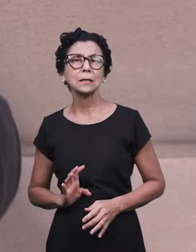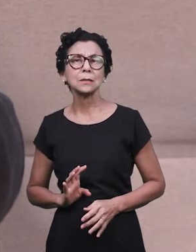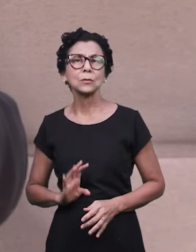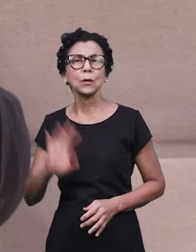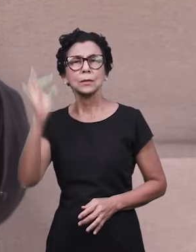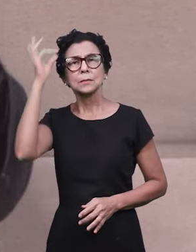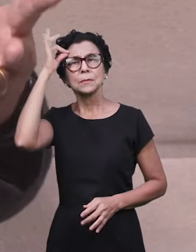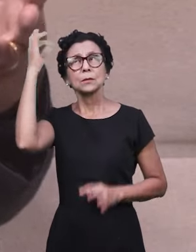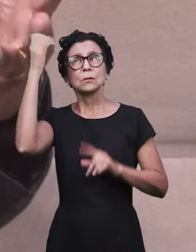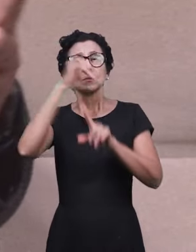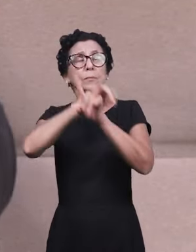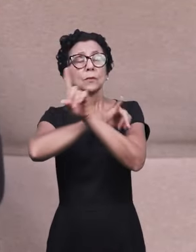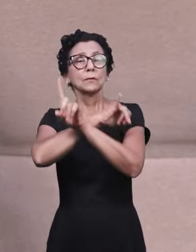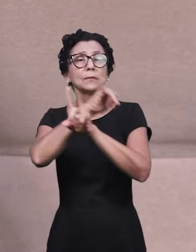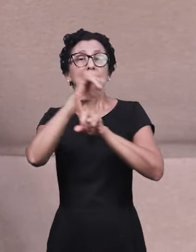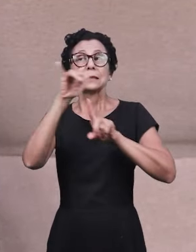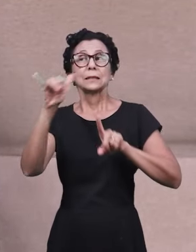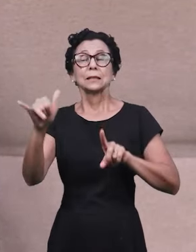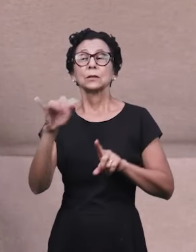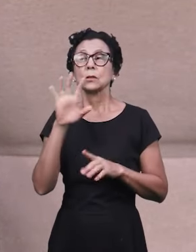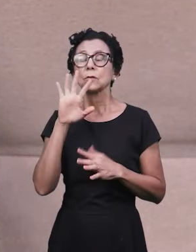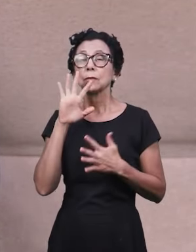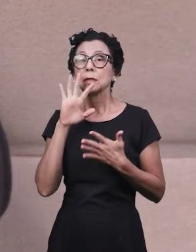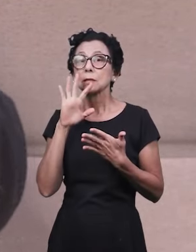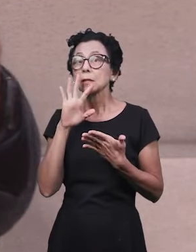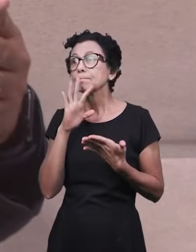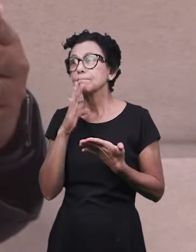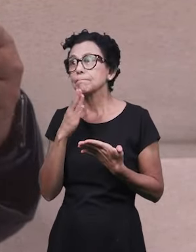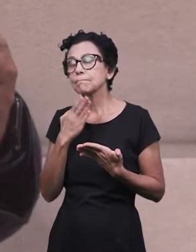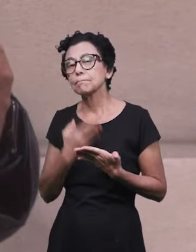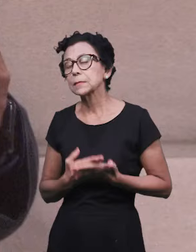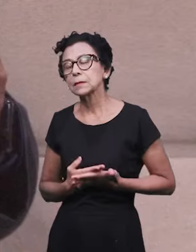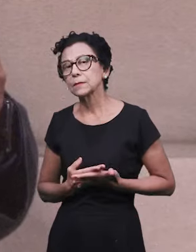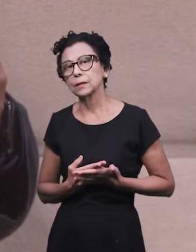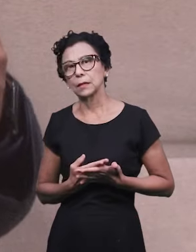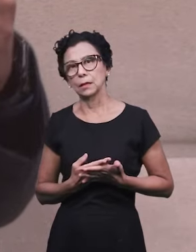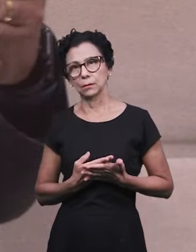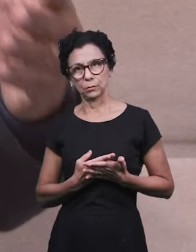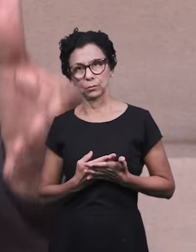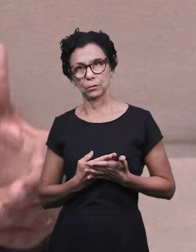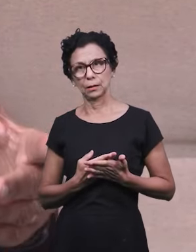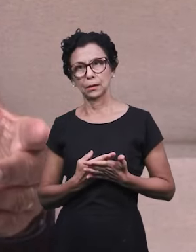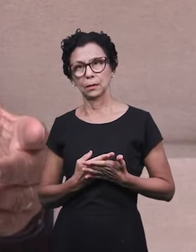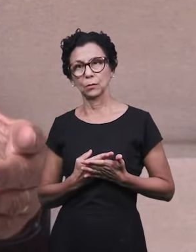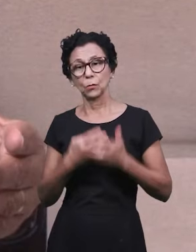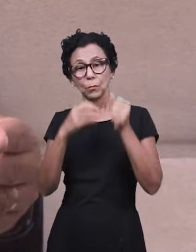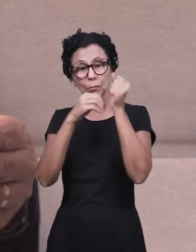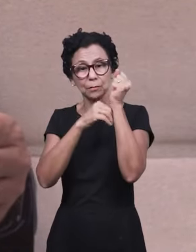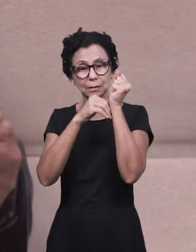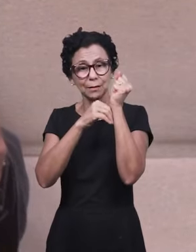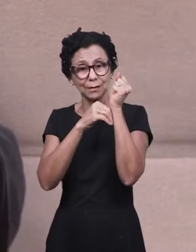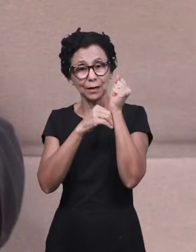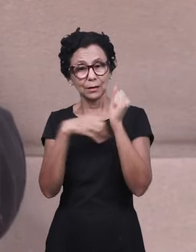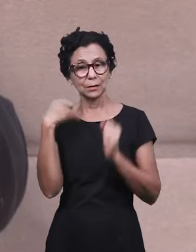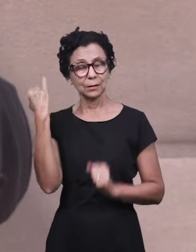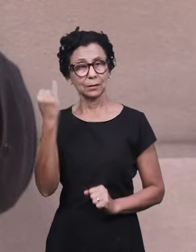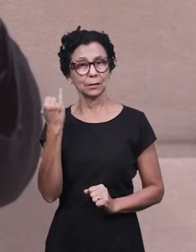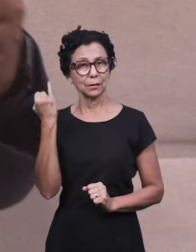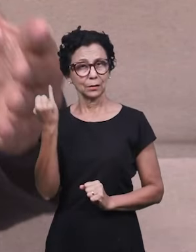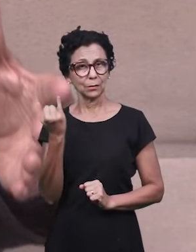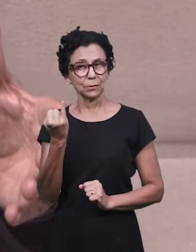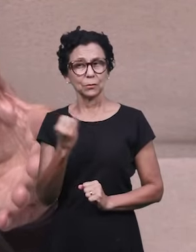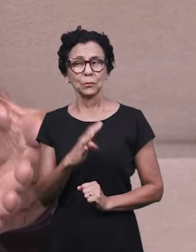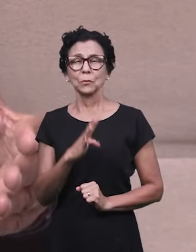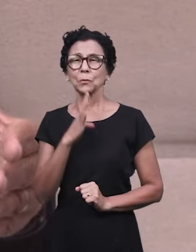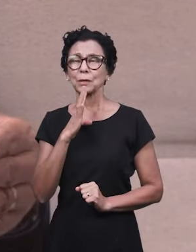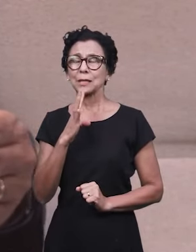tônico, ressalta aos olhos no livro a importância do mistério, a importância de conhecer